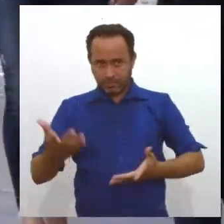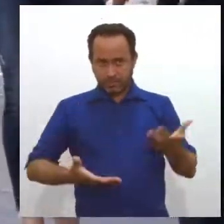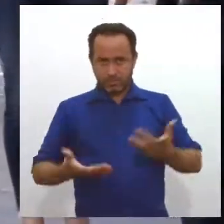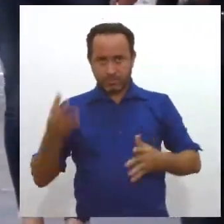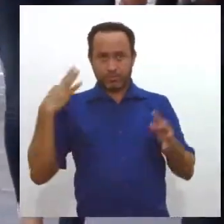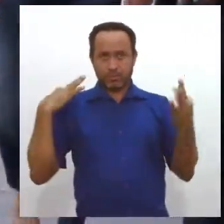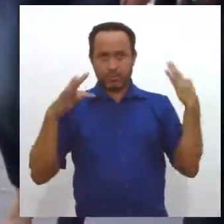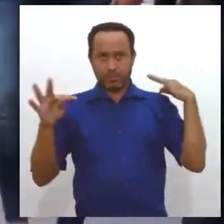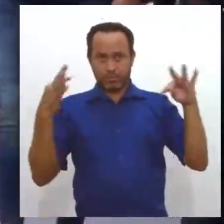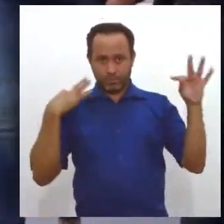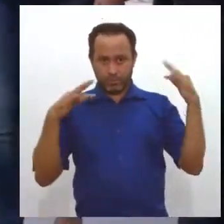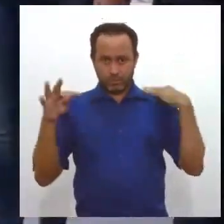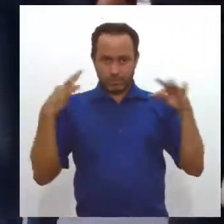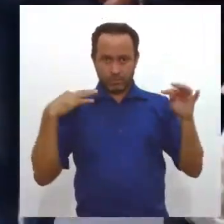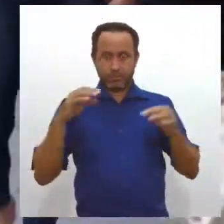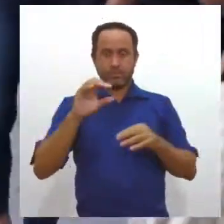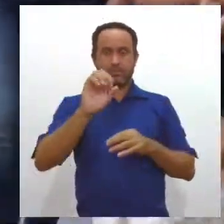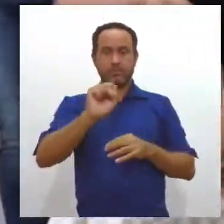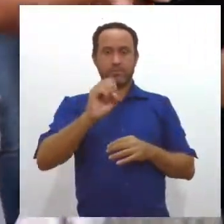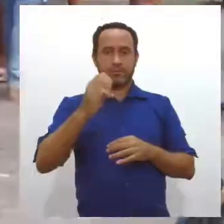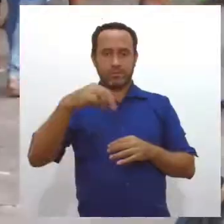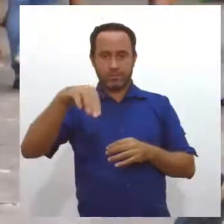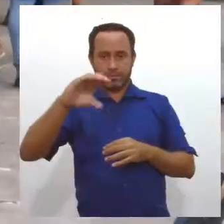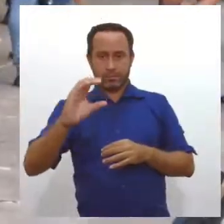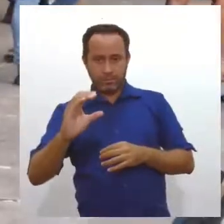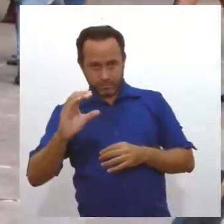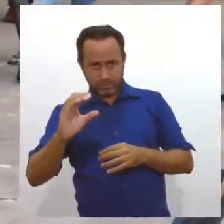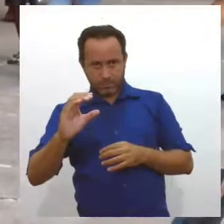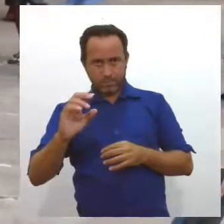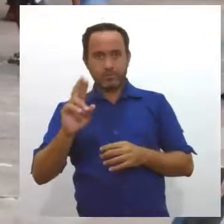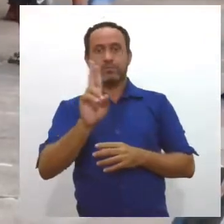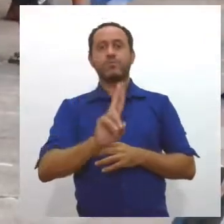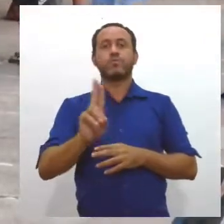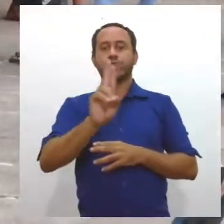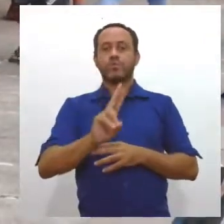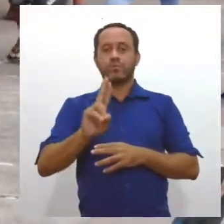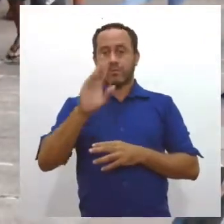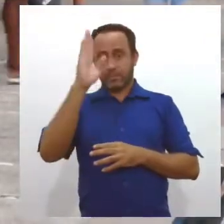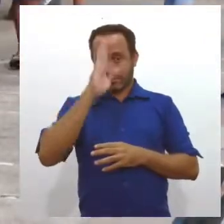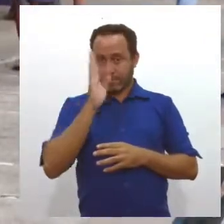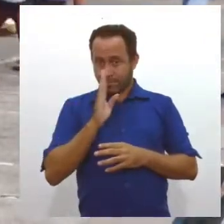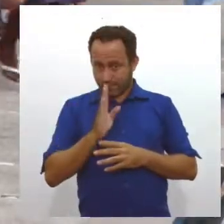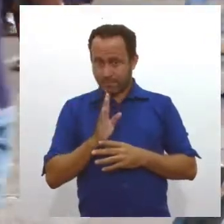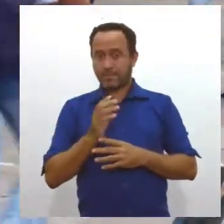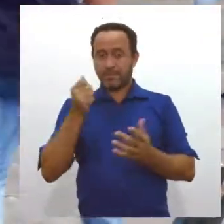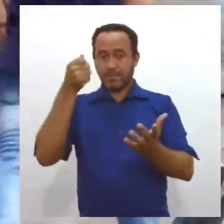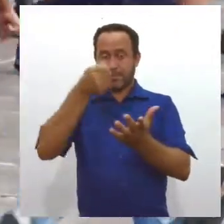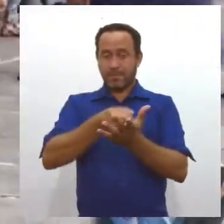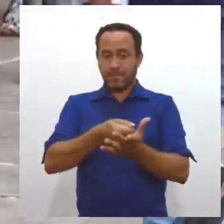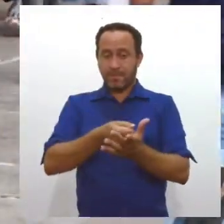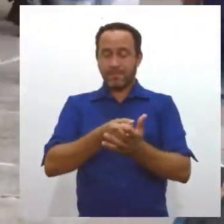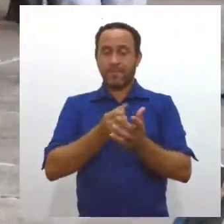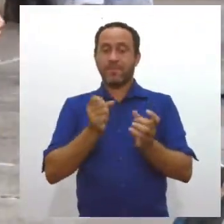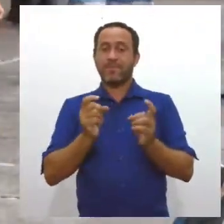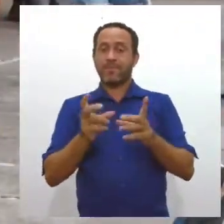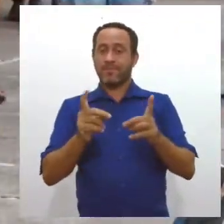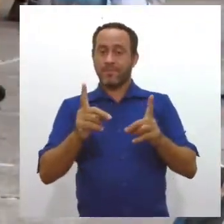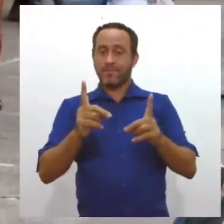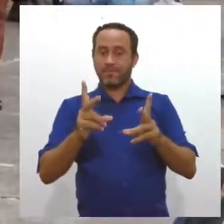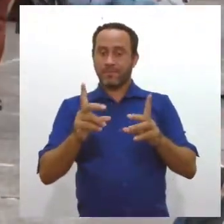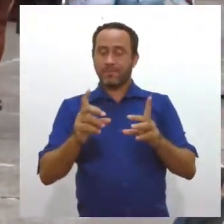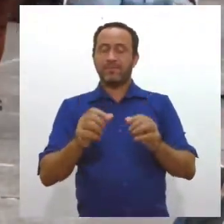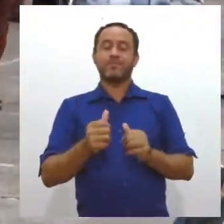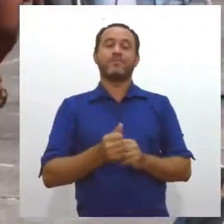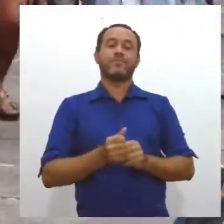Turismo, a CNC, o ticket médio utilizado pelo brasileiro para presentear no dia dos namorados será de